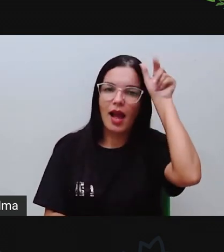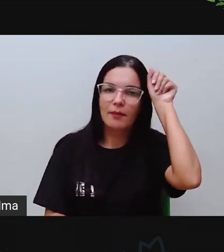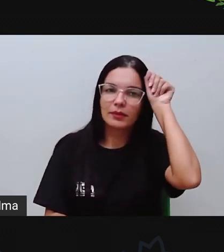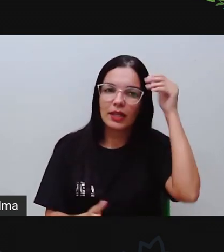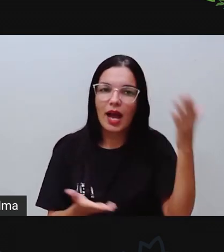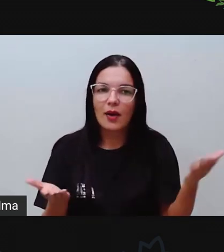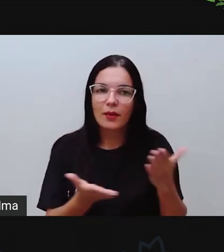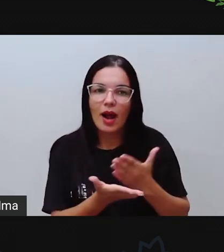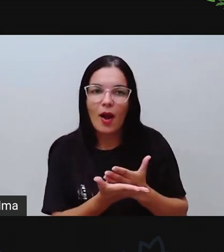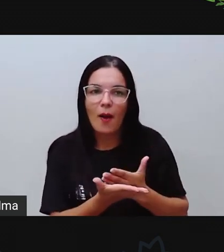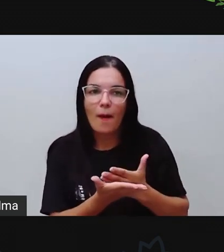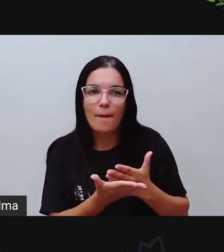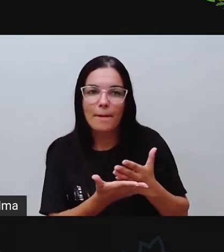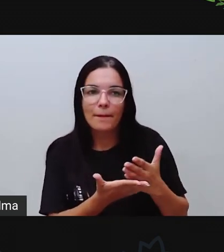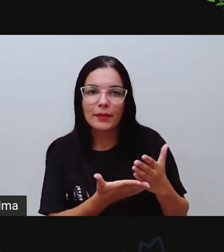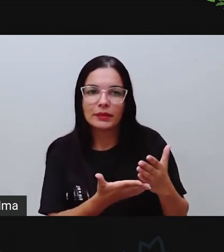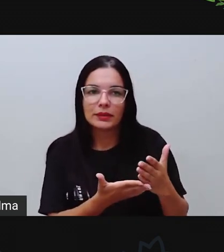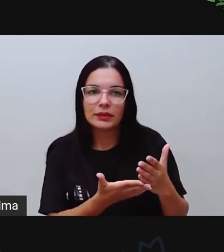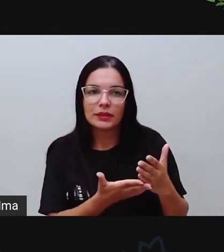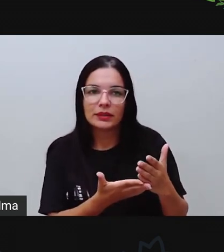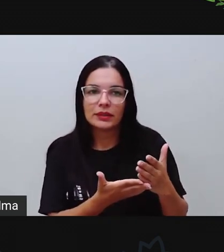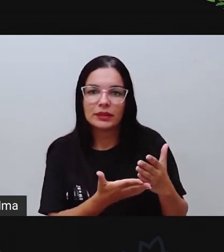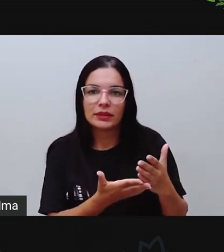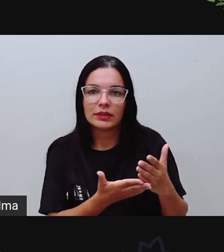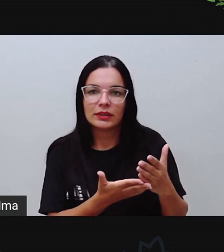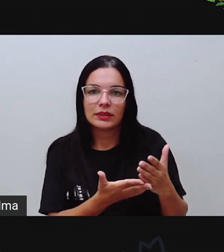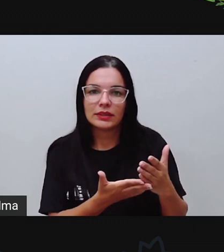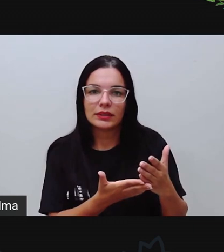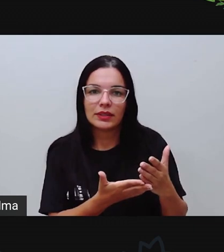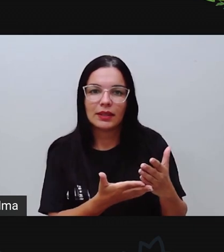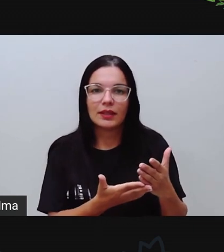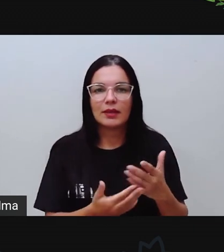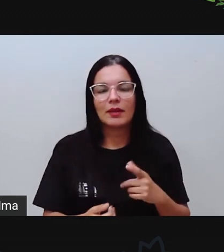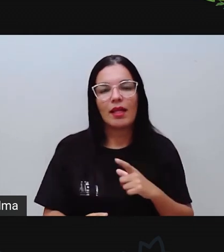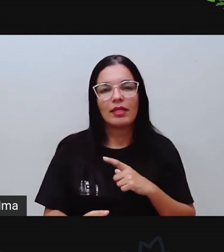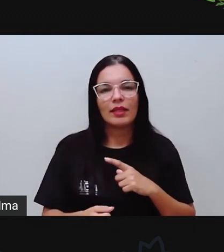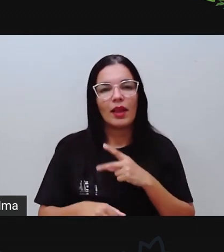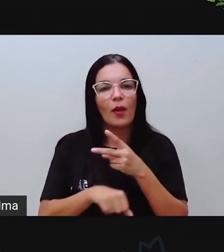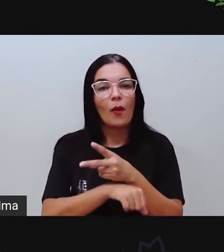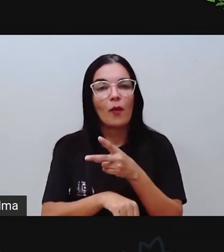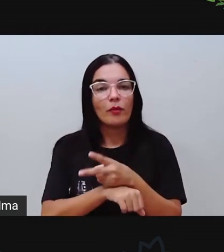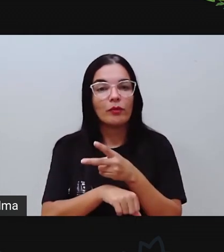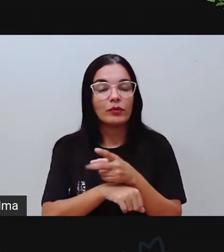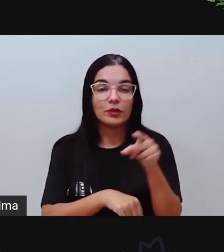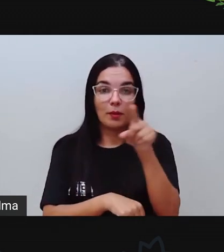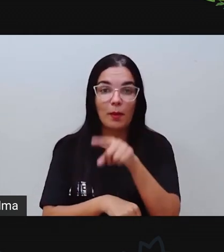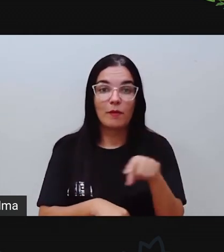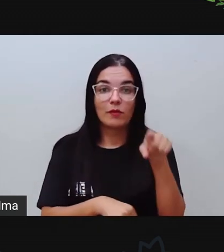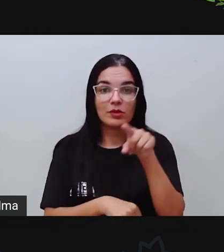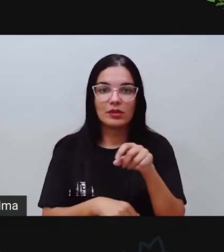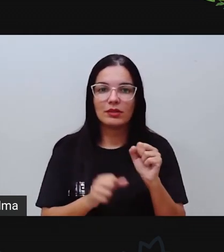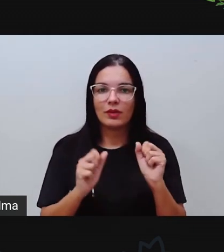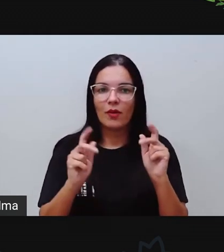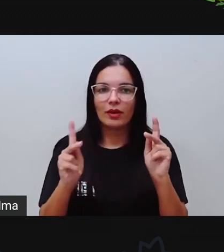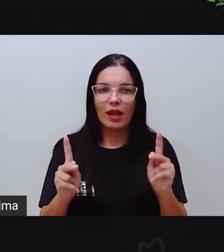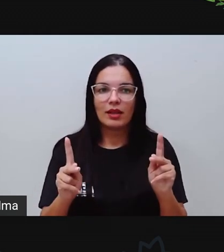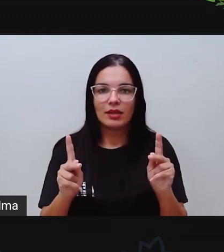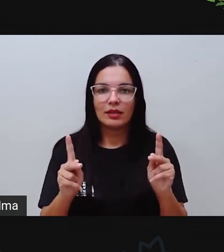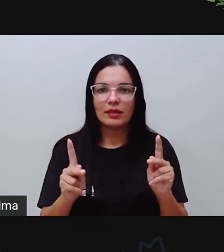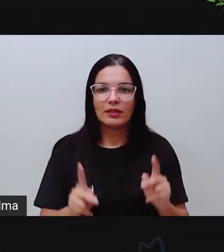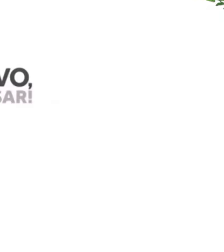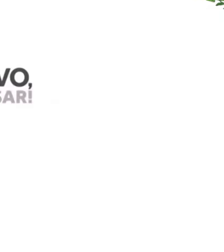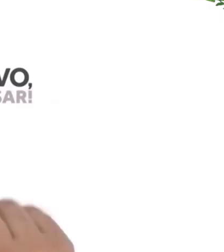para começar aí, falando sobre o que que encontramos na Amazônia, eu trouxe aqui um vídeo para vocês. Vamos assistir?